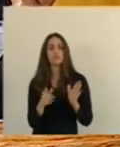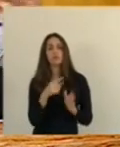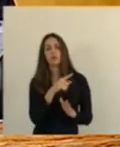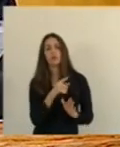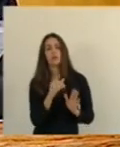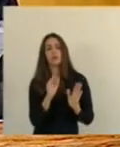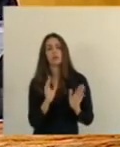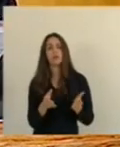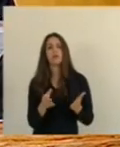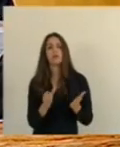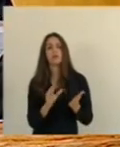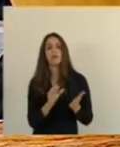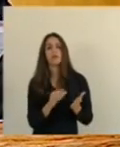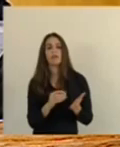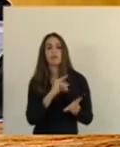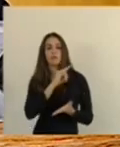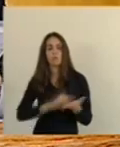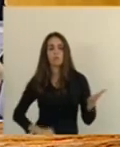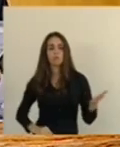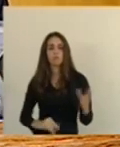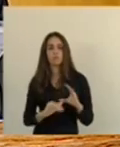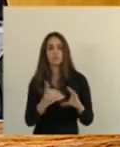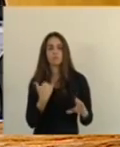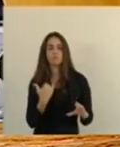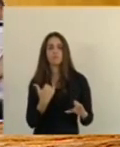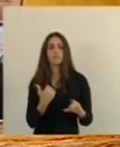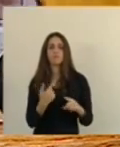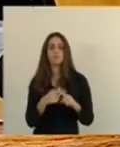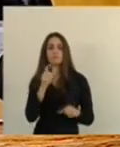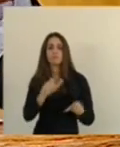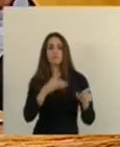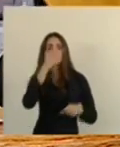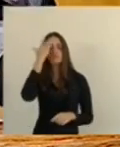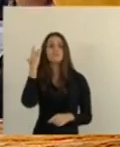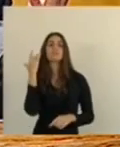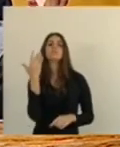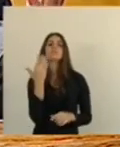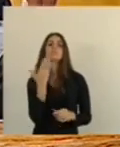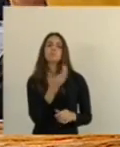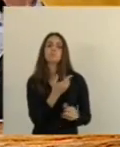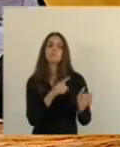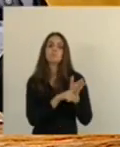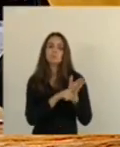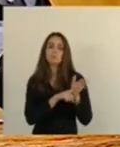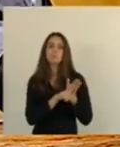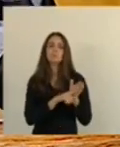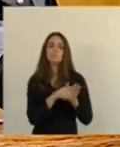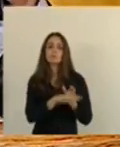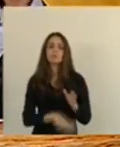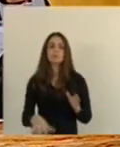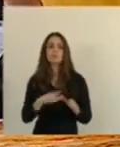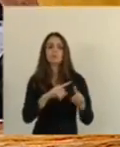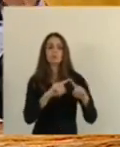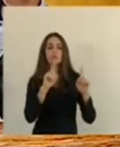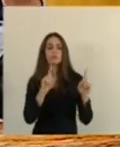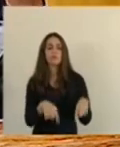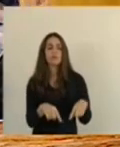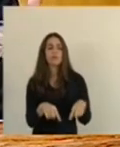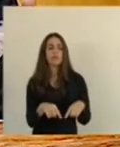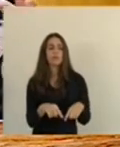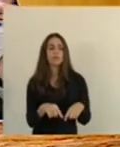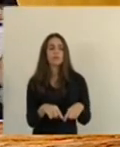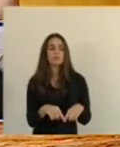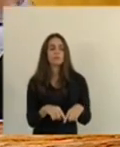enviada aqui para a gente, pelas pessoas que frequentam o Incapé, pelos próprios funcionários do